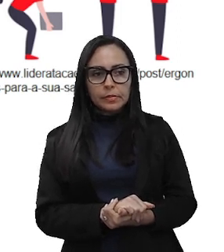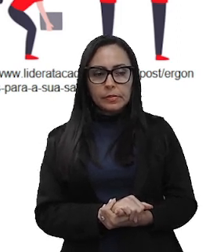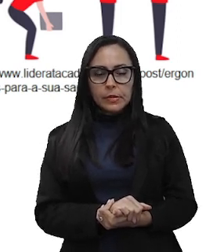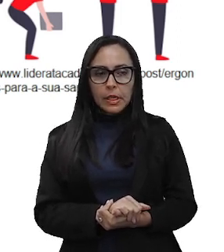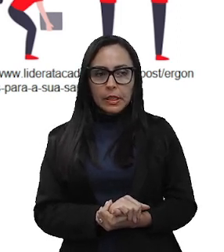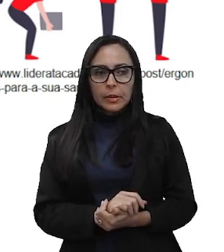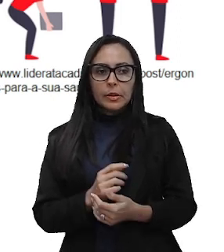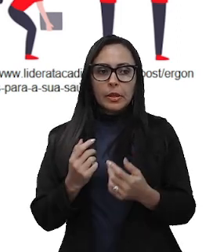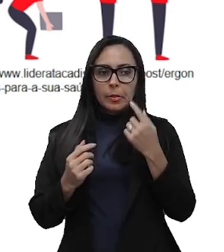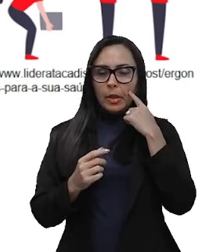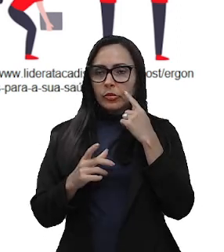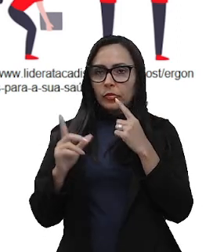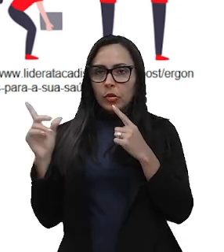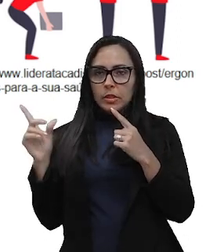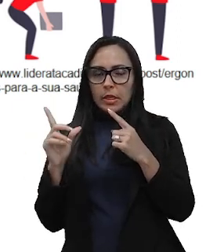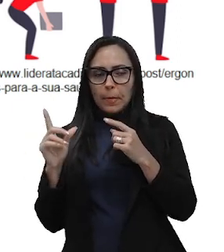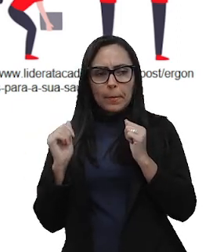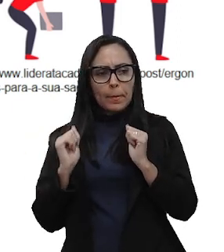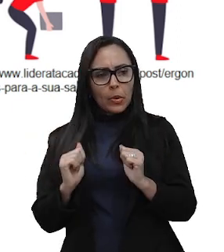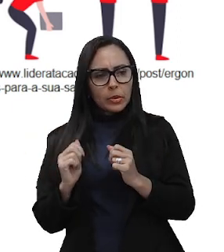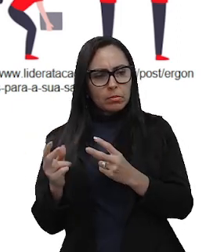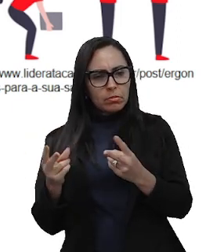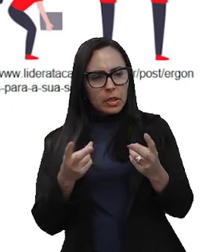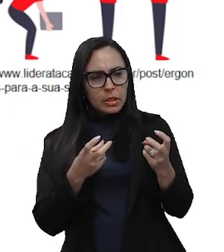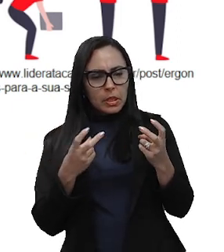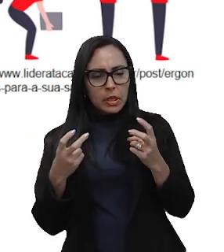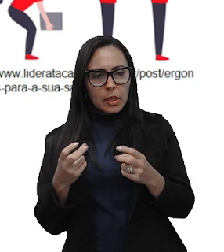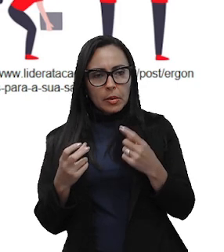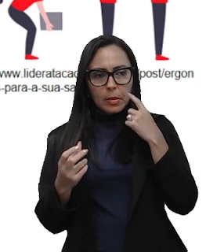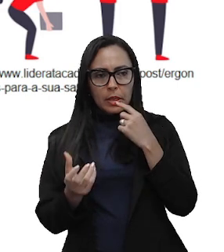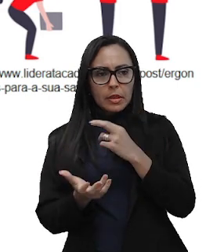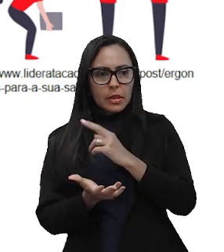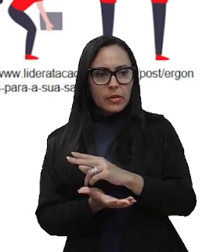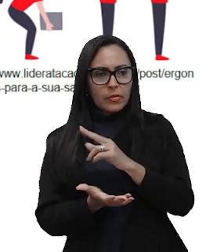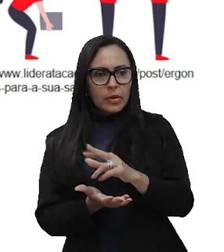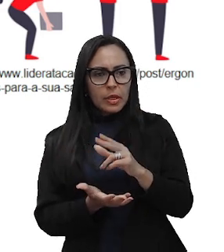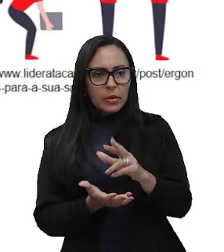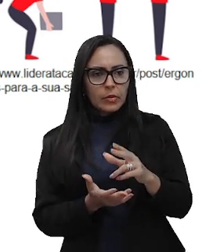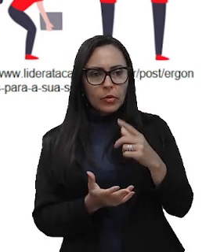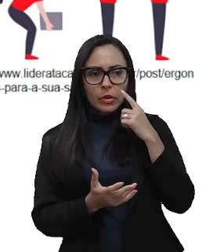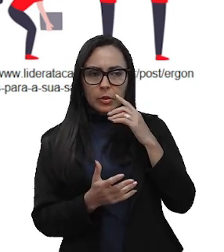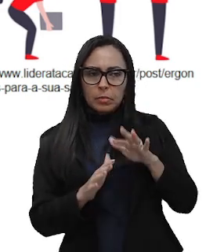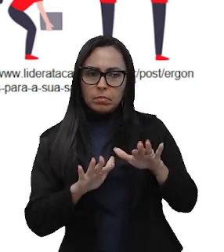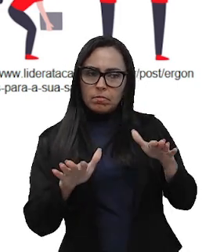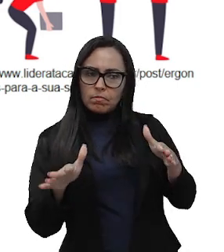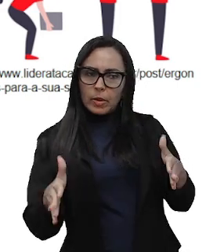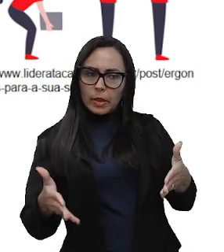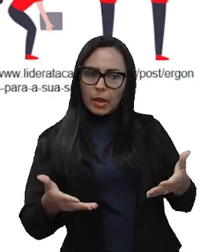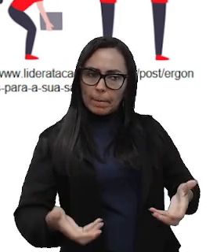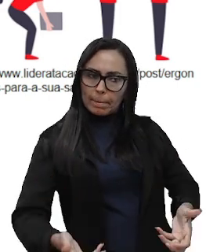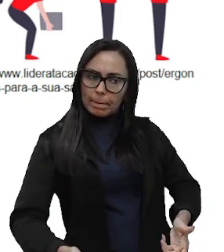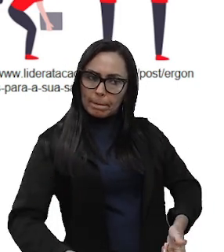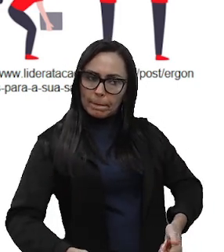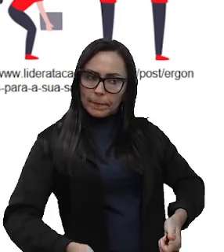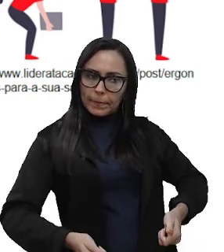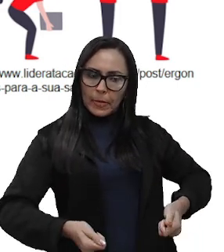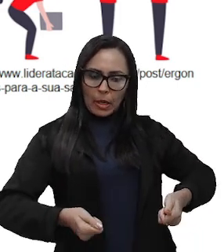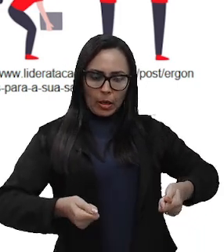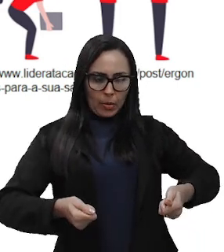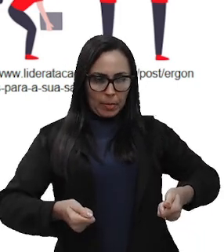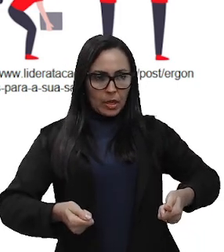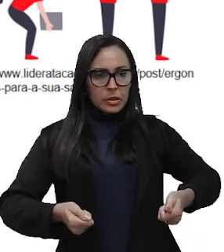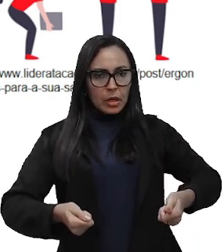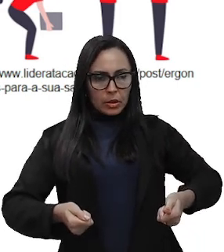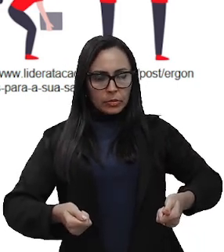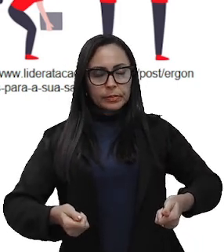abaixo, você também pode perceber diferentes formas de carregar um objeto pesado, certo? Que